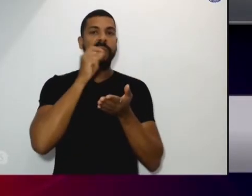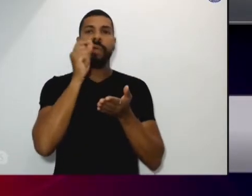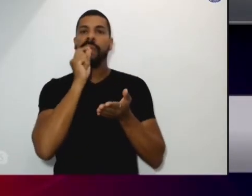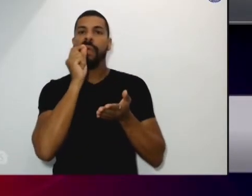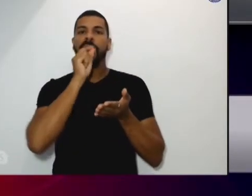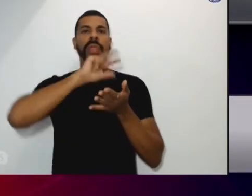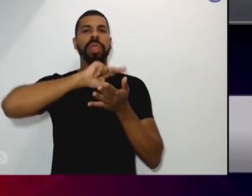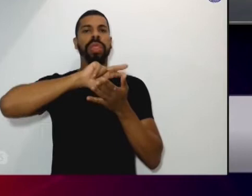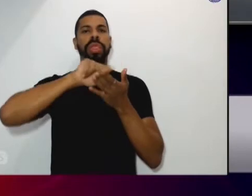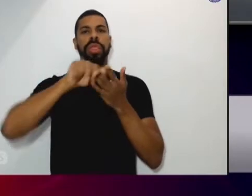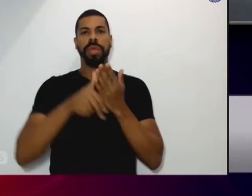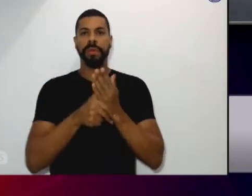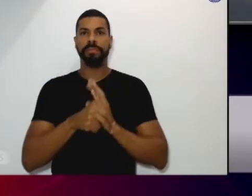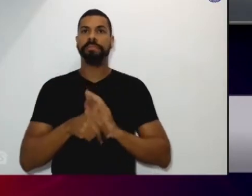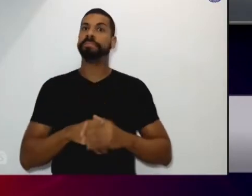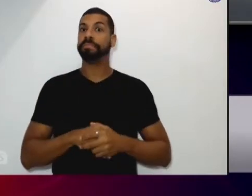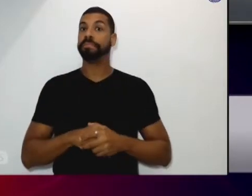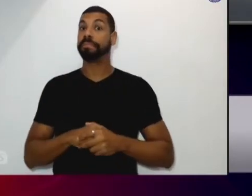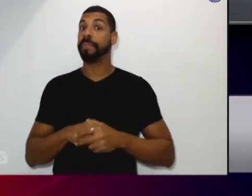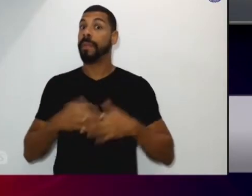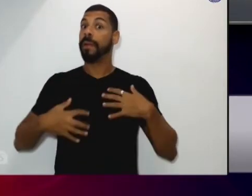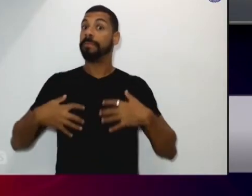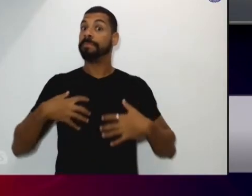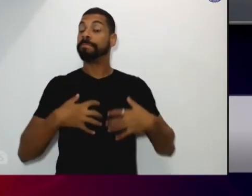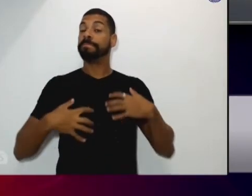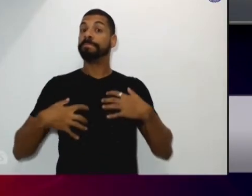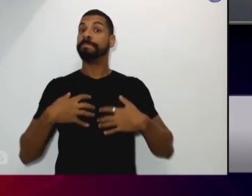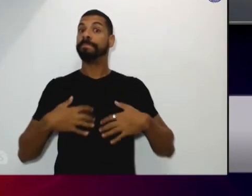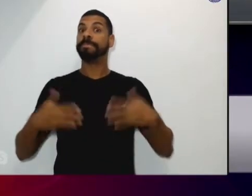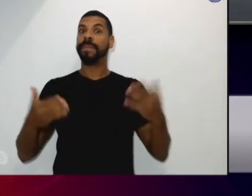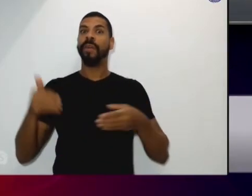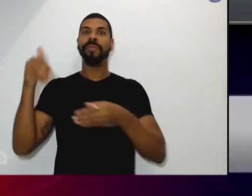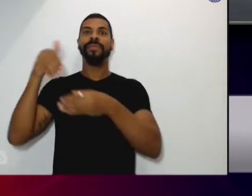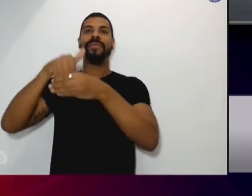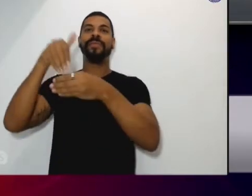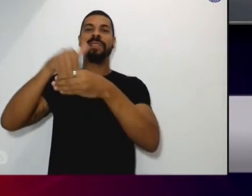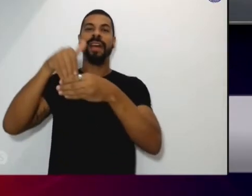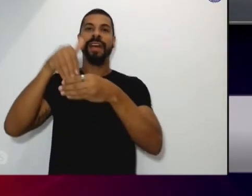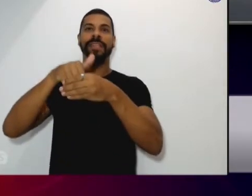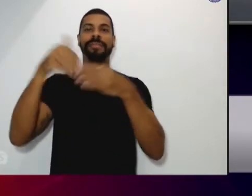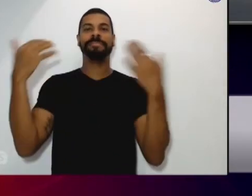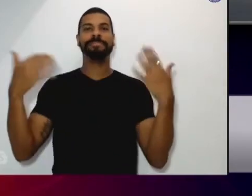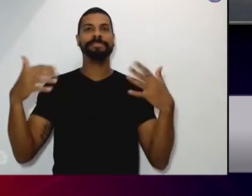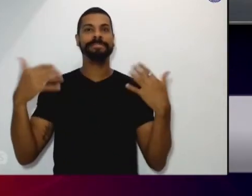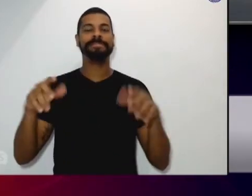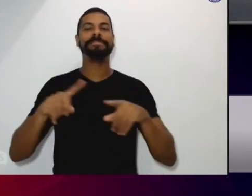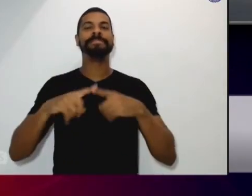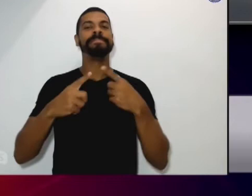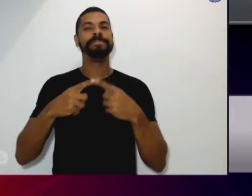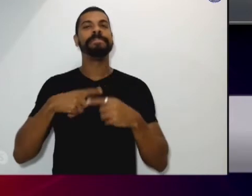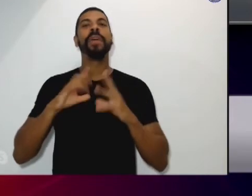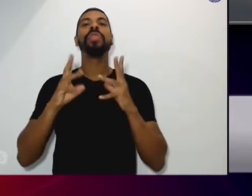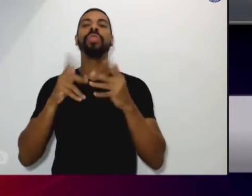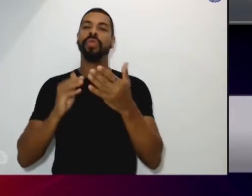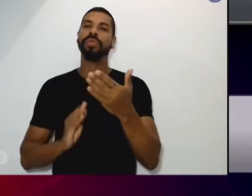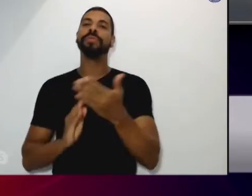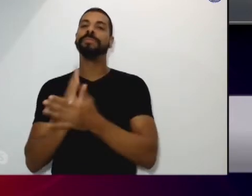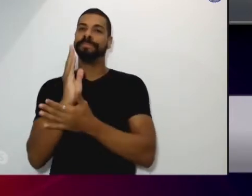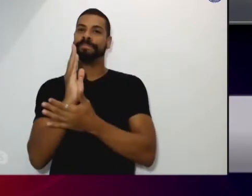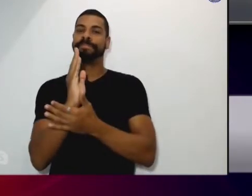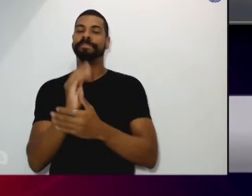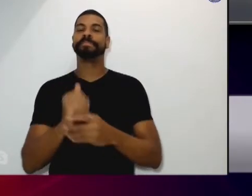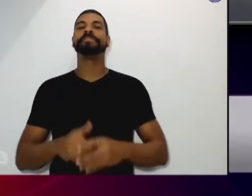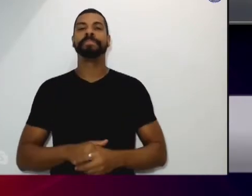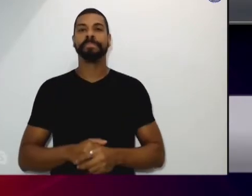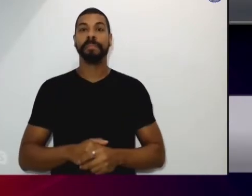atenção nos bastidores para ser votada e graças a Deus foi por unanimidade essa foi a primeira